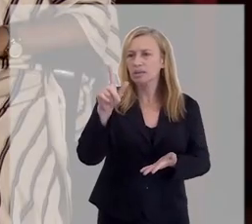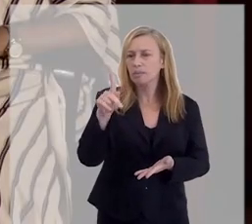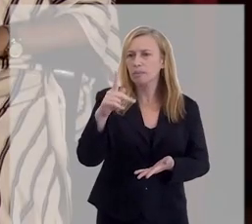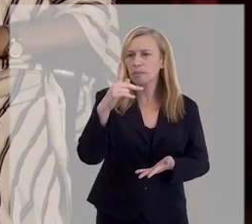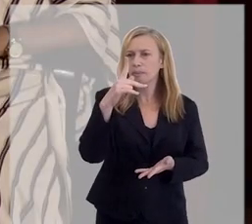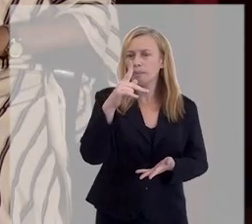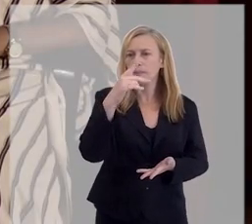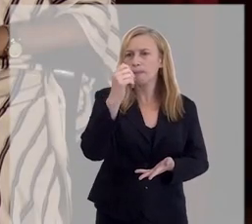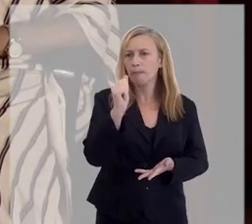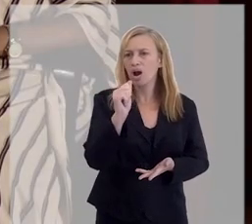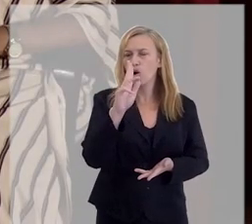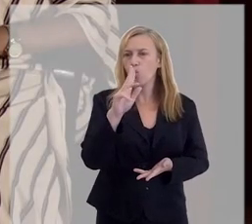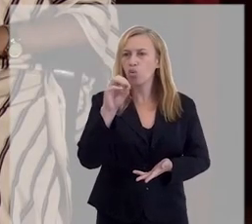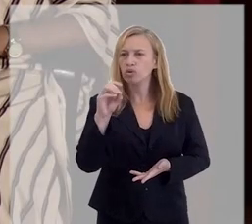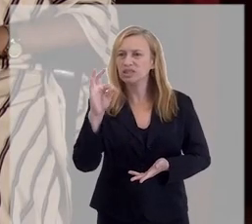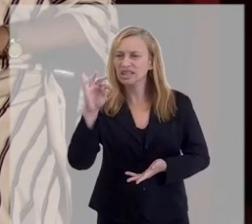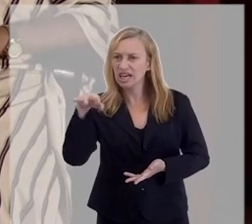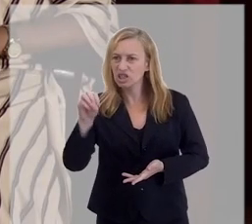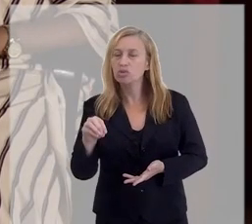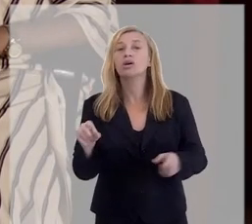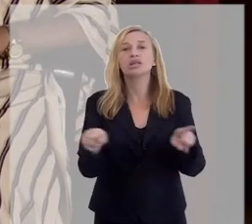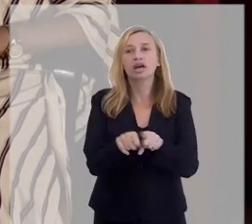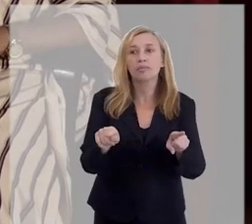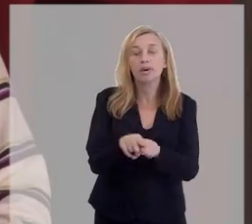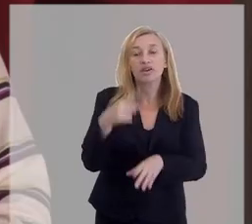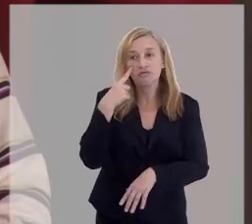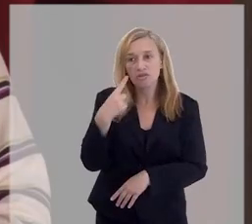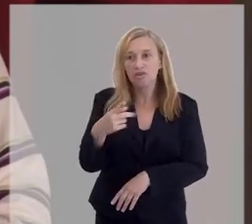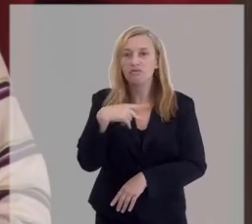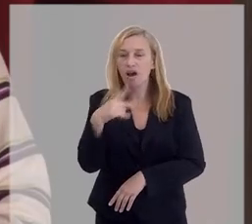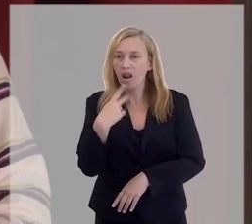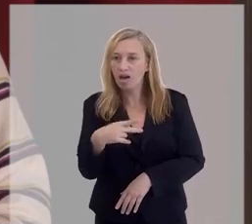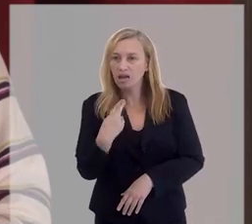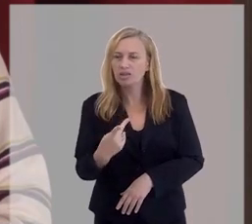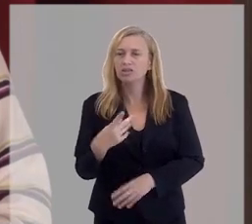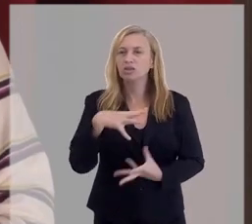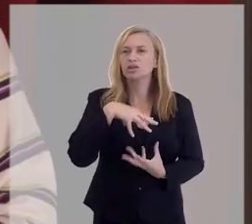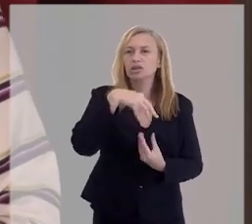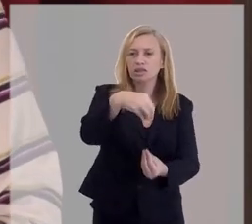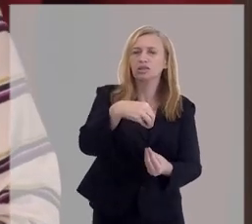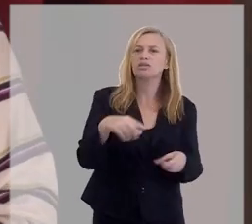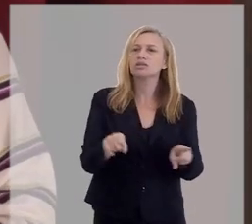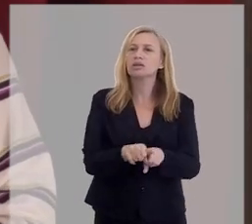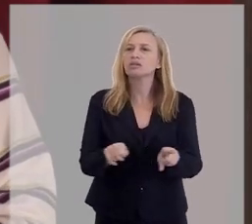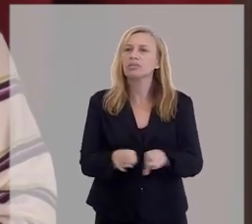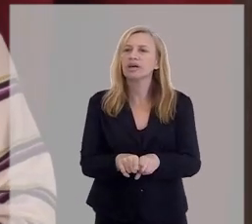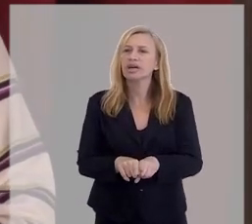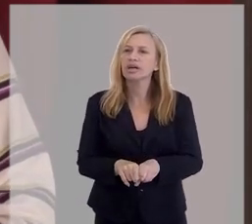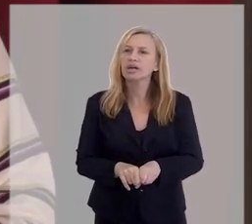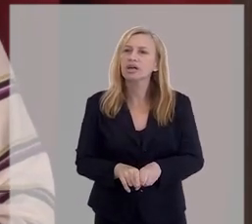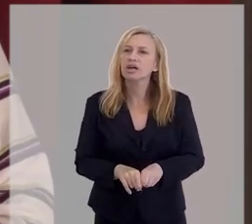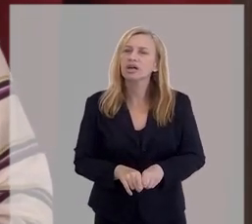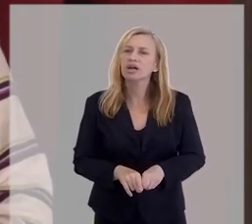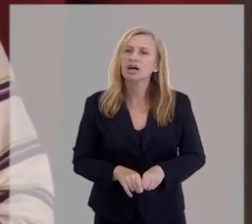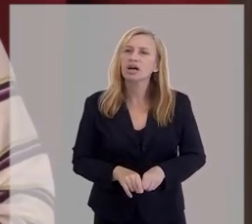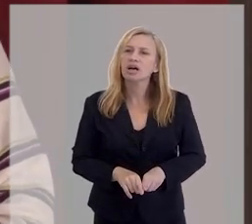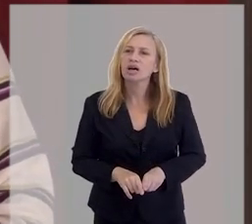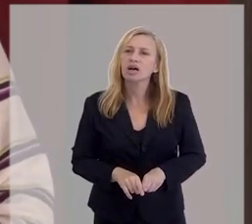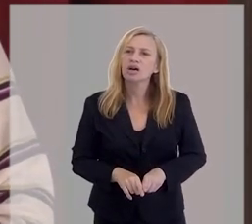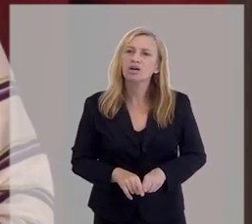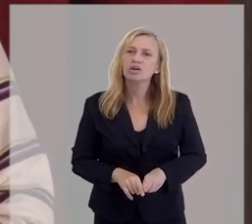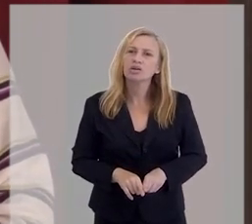Como também já vi flanando... Quer dizer, o espiritismo também flana pelo